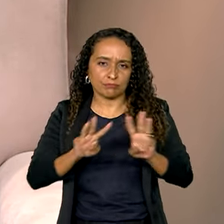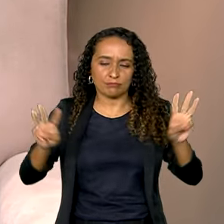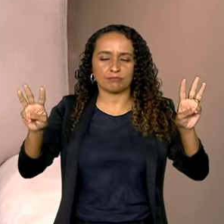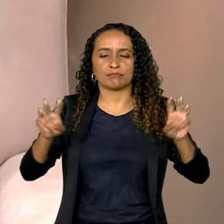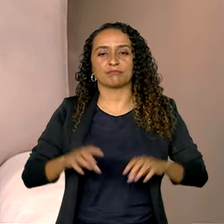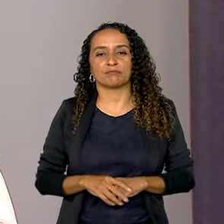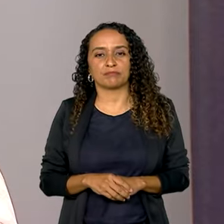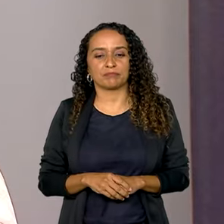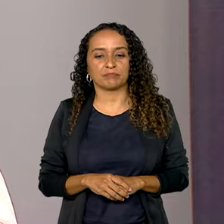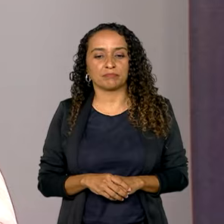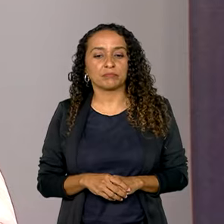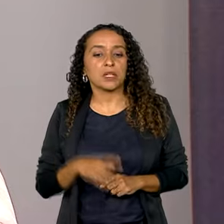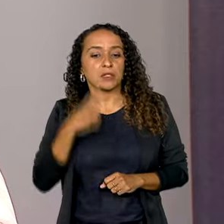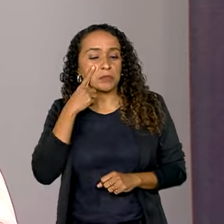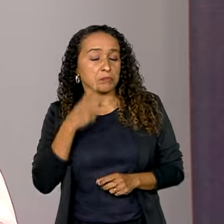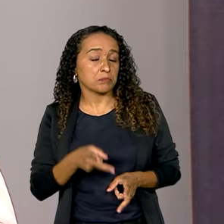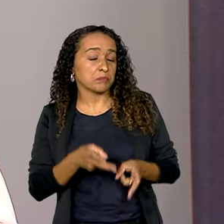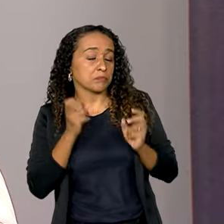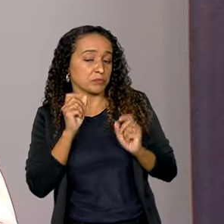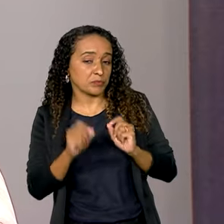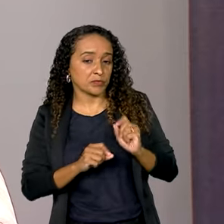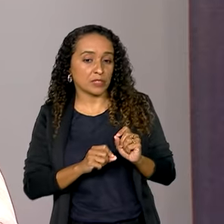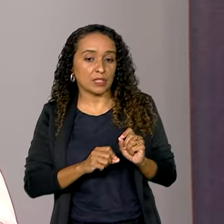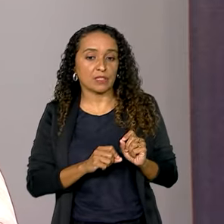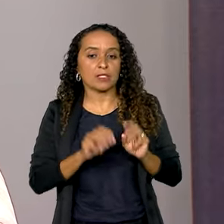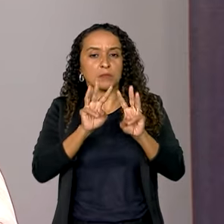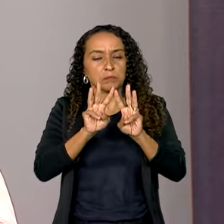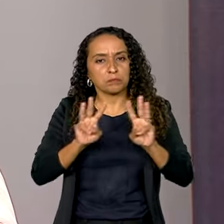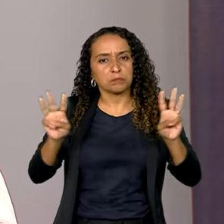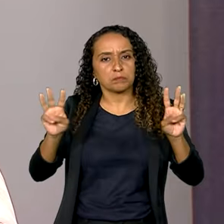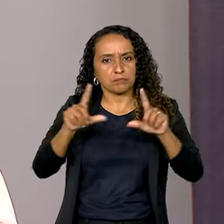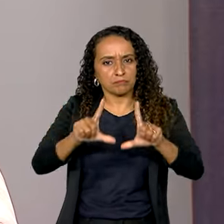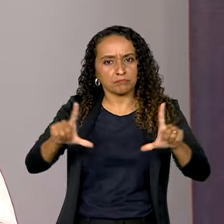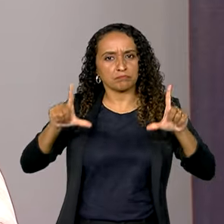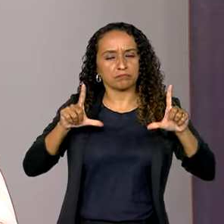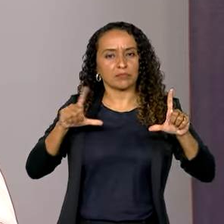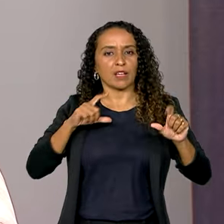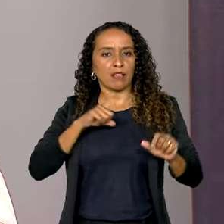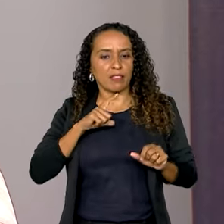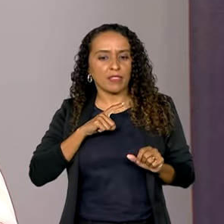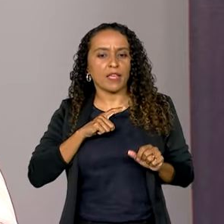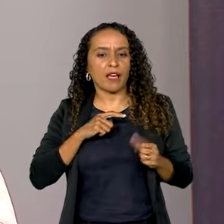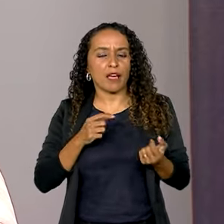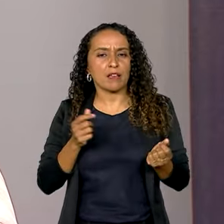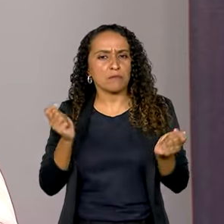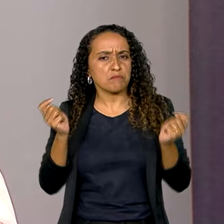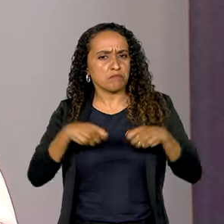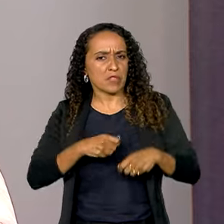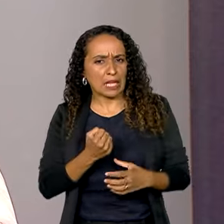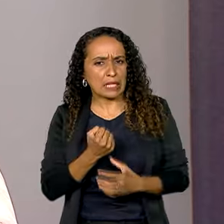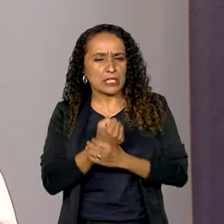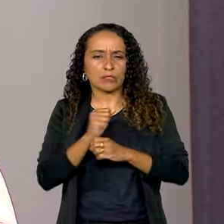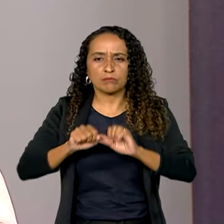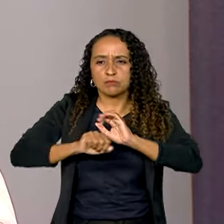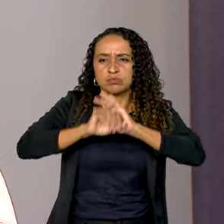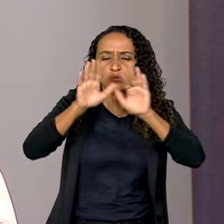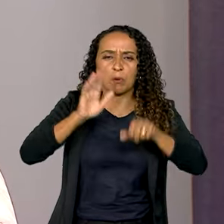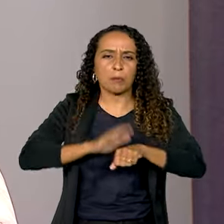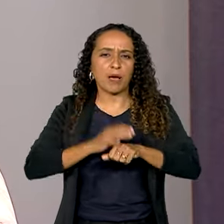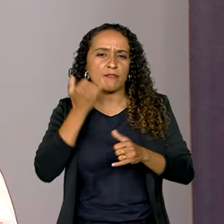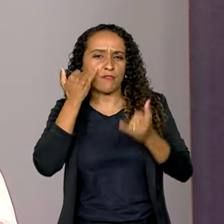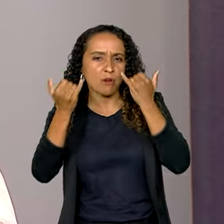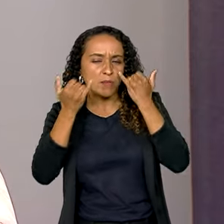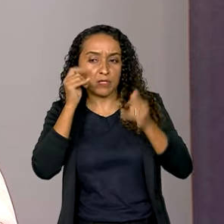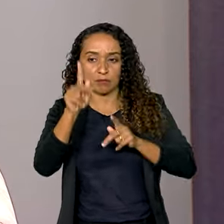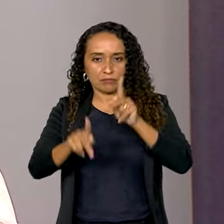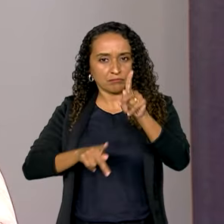do IPEA. A gente vê que plataformas como essa estão na linha de garantir a transparência, mais informação, né, para a